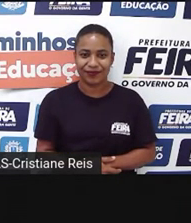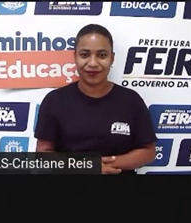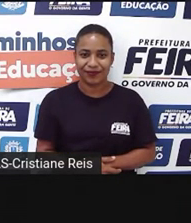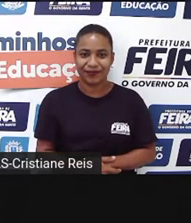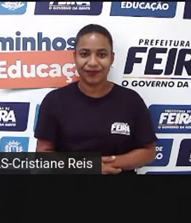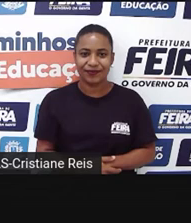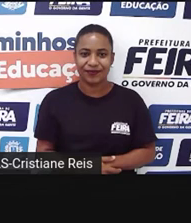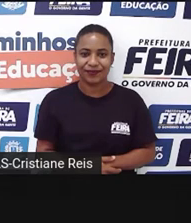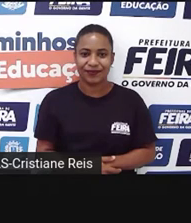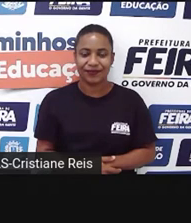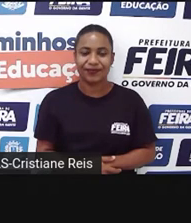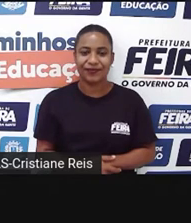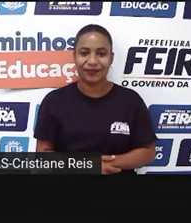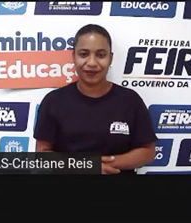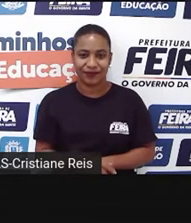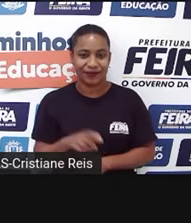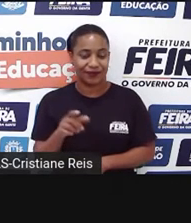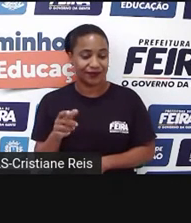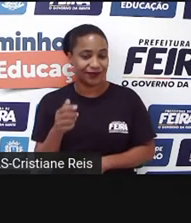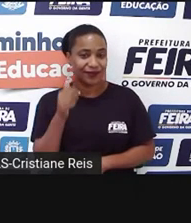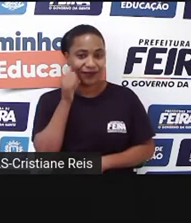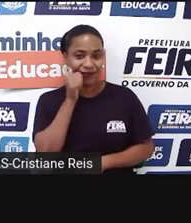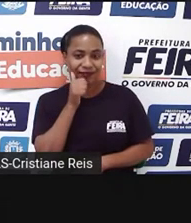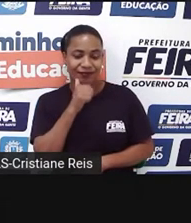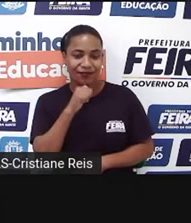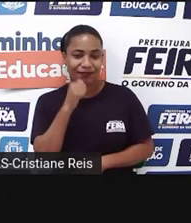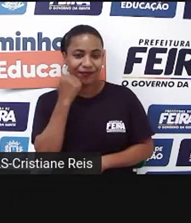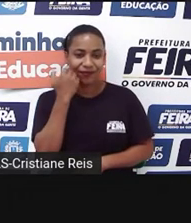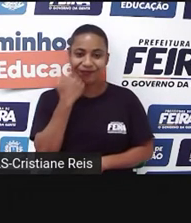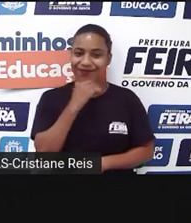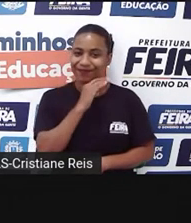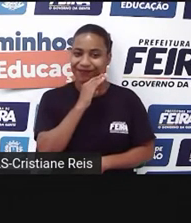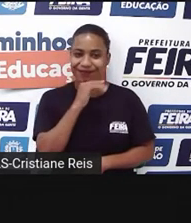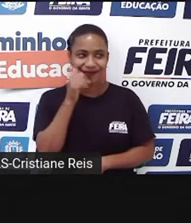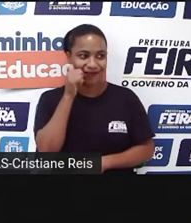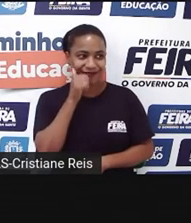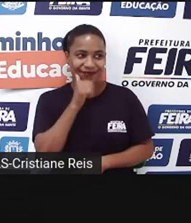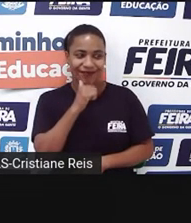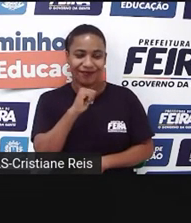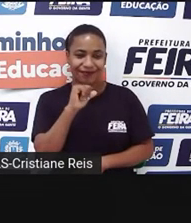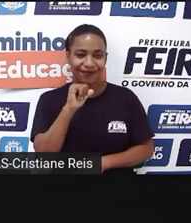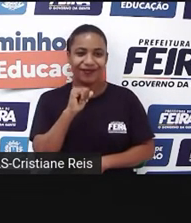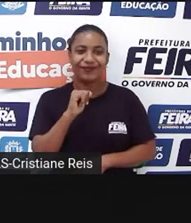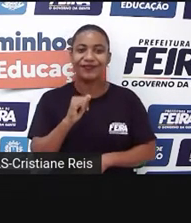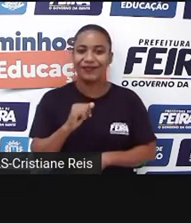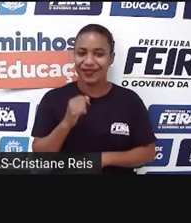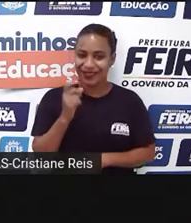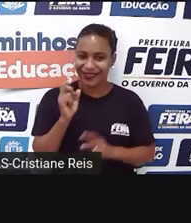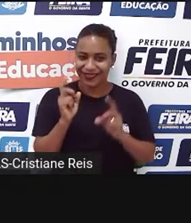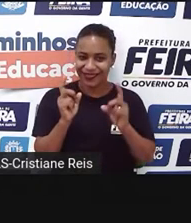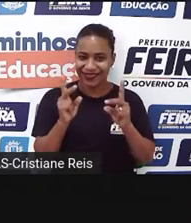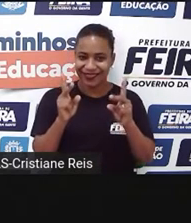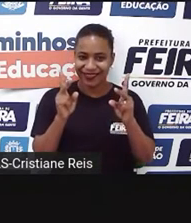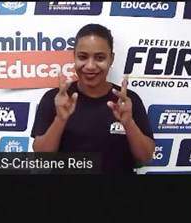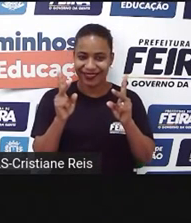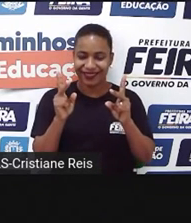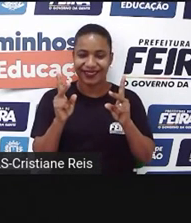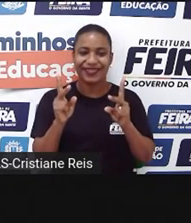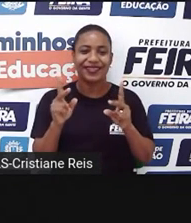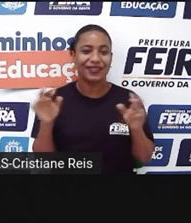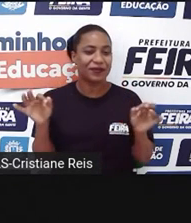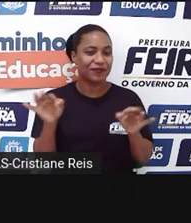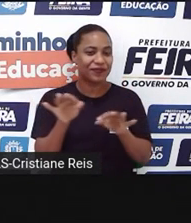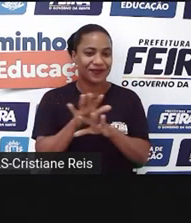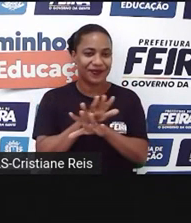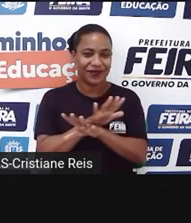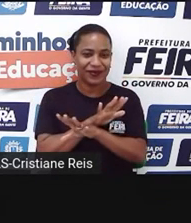Atlas, atriz. Se for ator, é actor. Ok? Então, encerramos a nossa atividade,